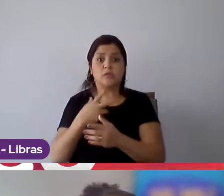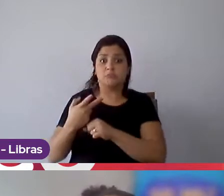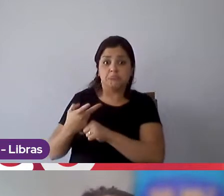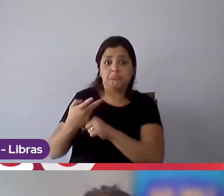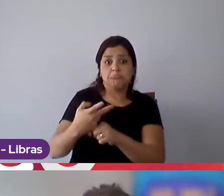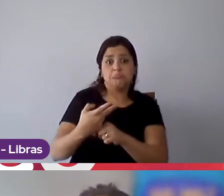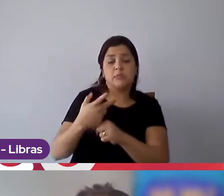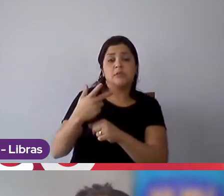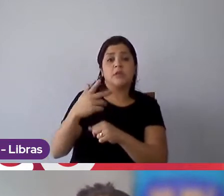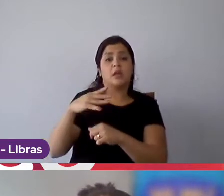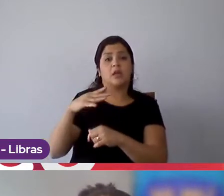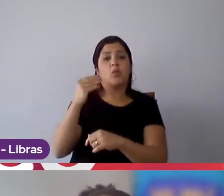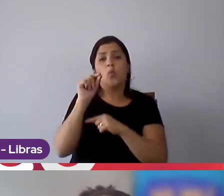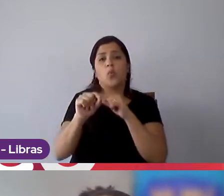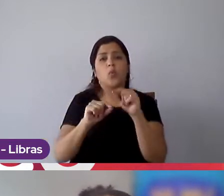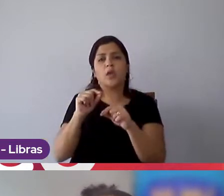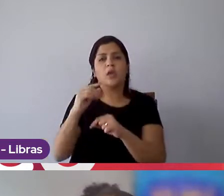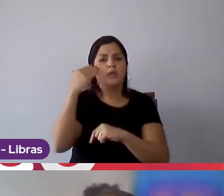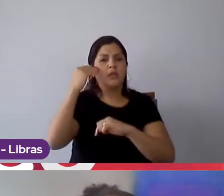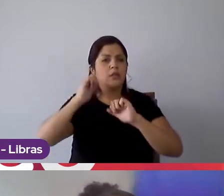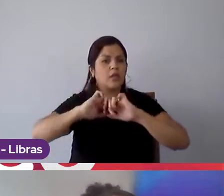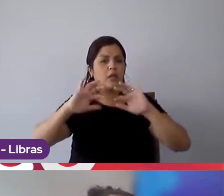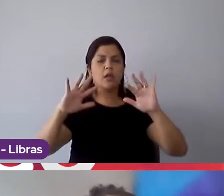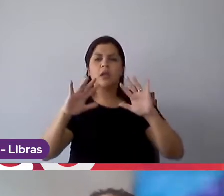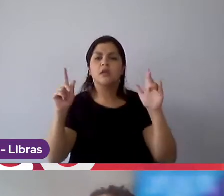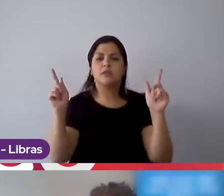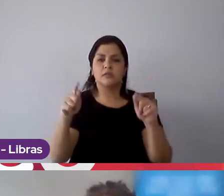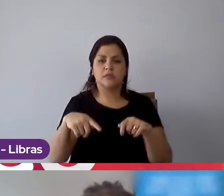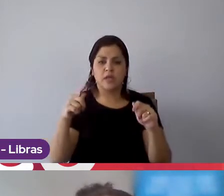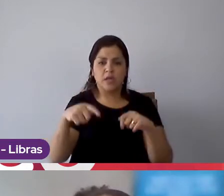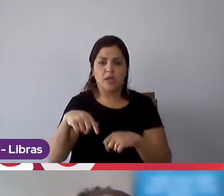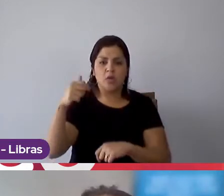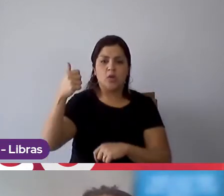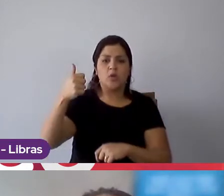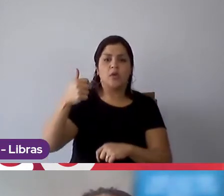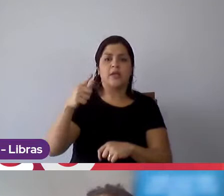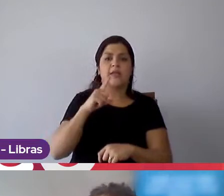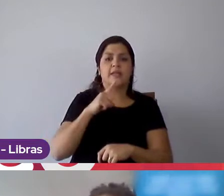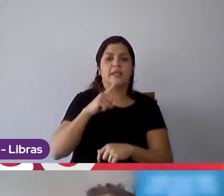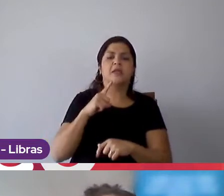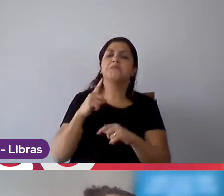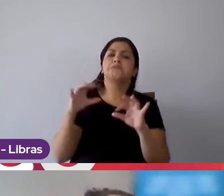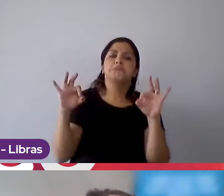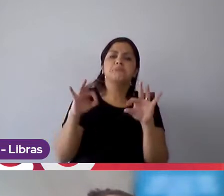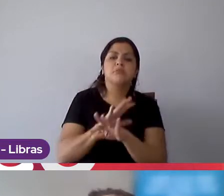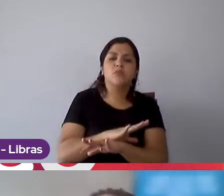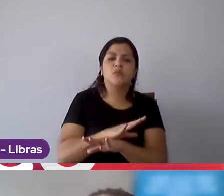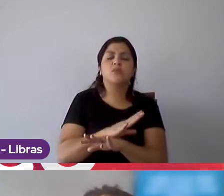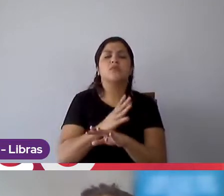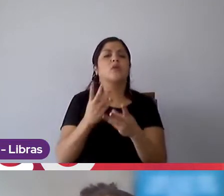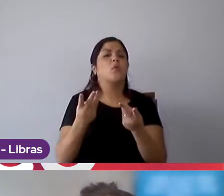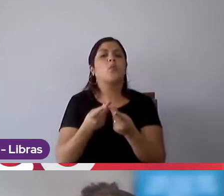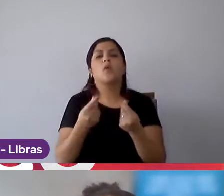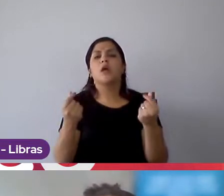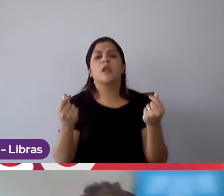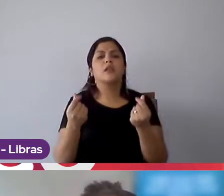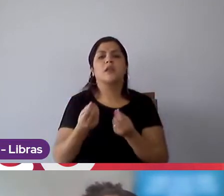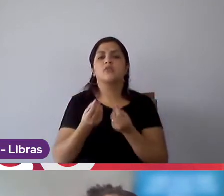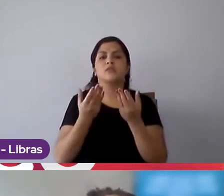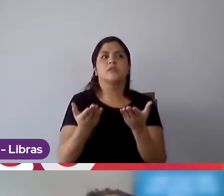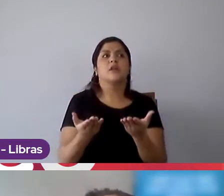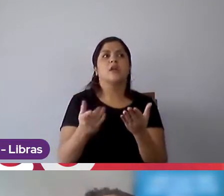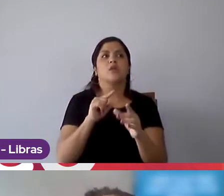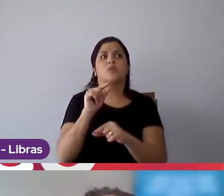dentro dessa avaliação, entender se conseguimos entregar tudo e como foi entregue, qual a qualidade da entrega,